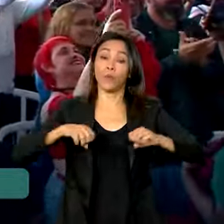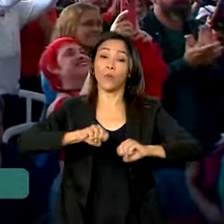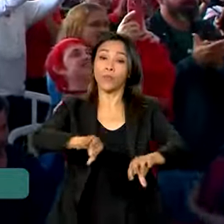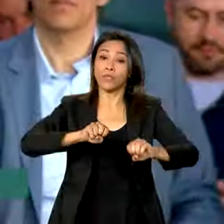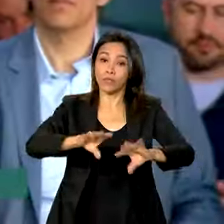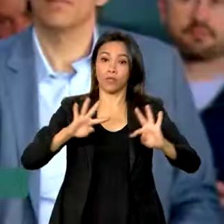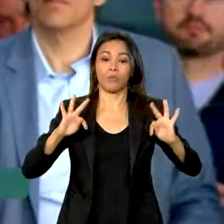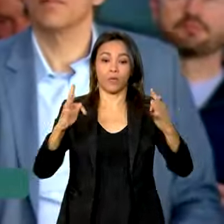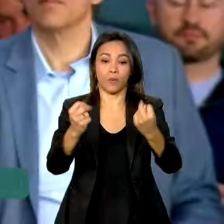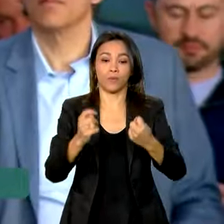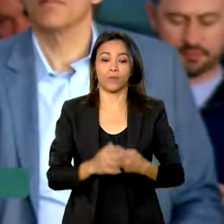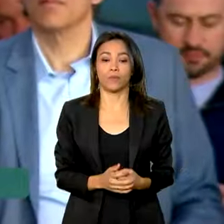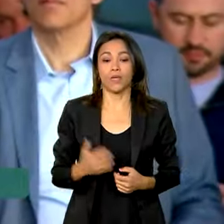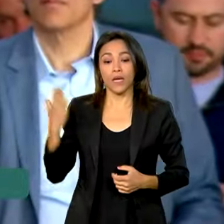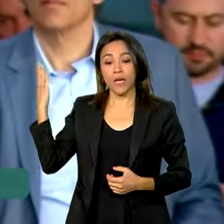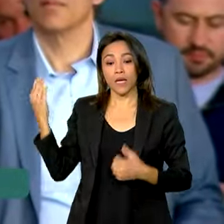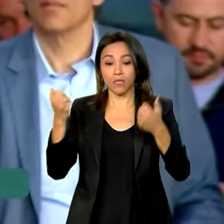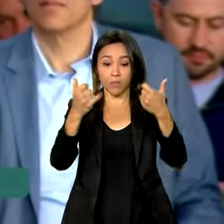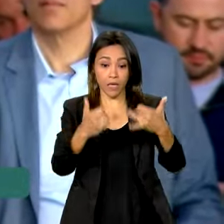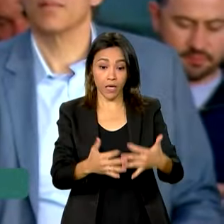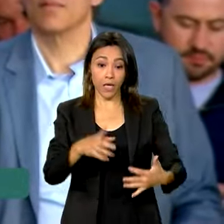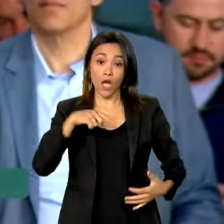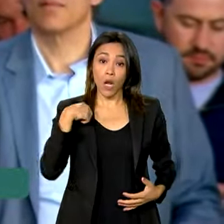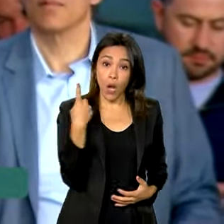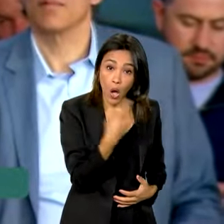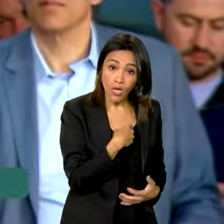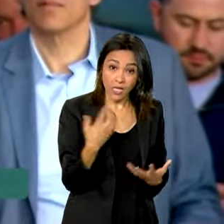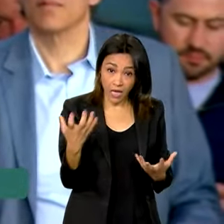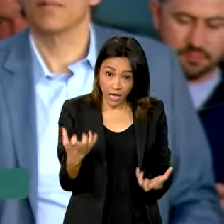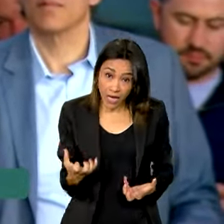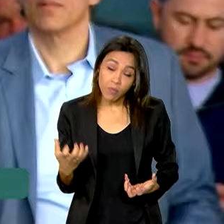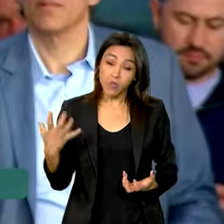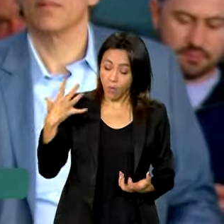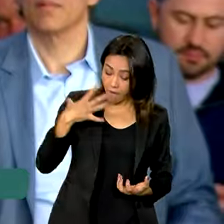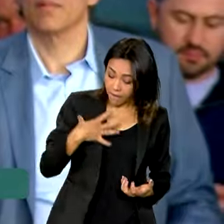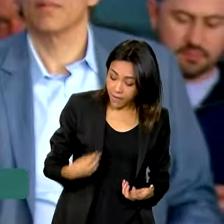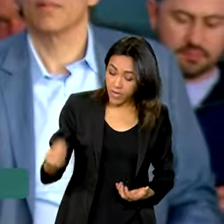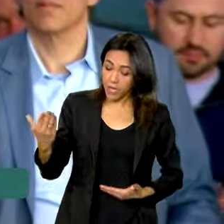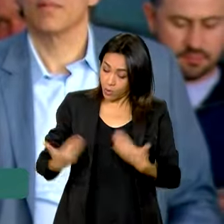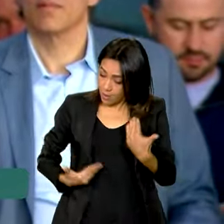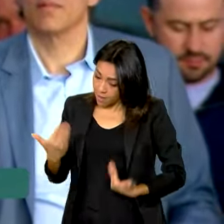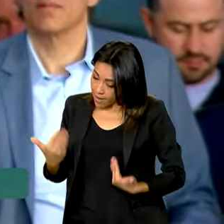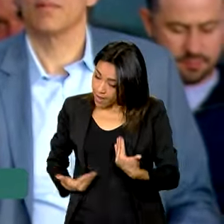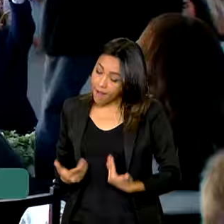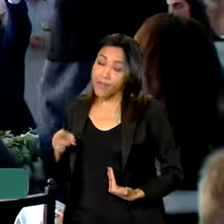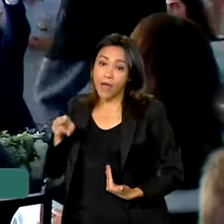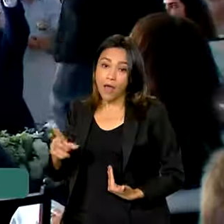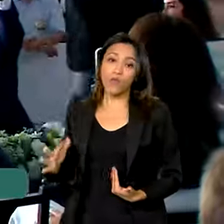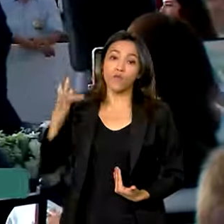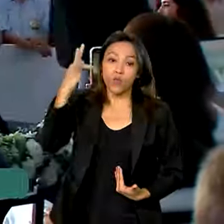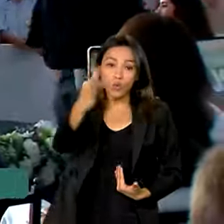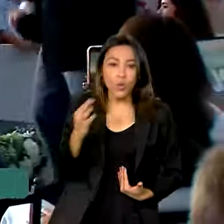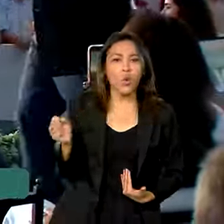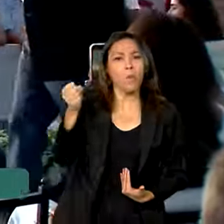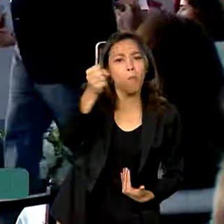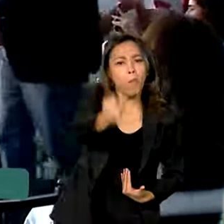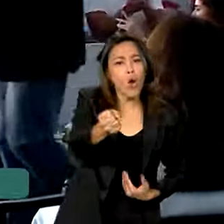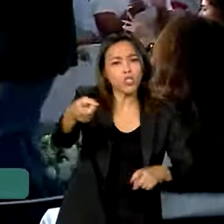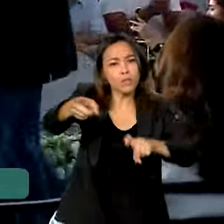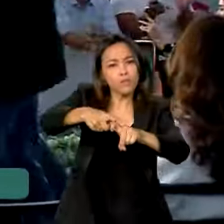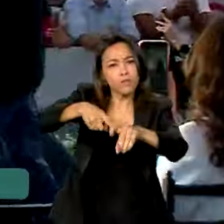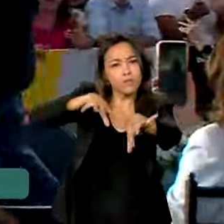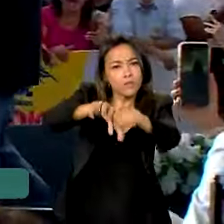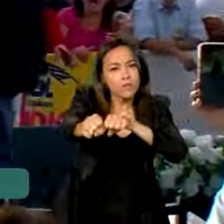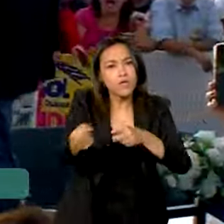todos. Nós queremos é que uma filha de uma empregada doméstica possa ser médica, possa ser dentista,